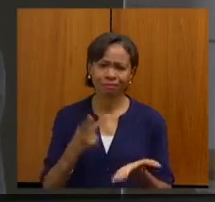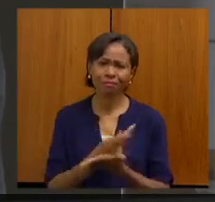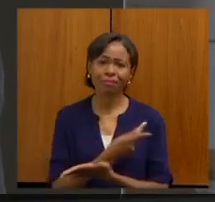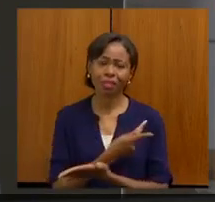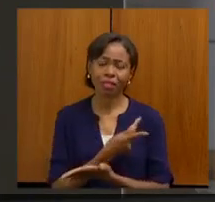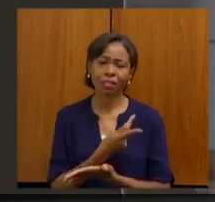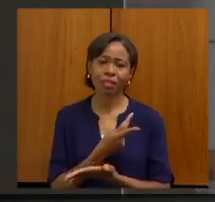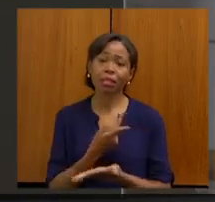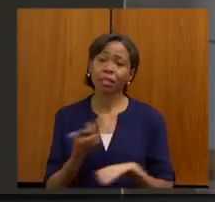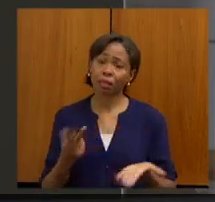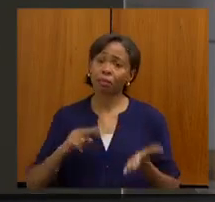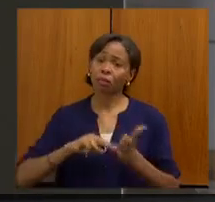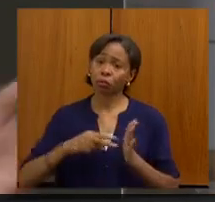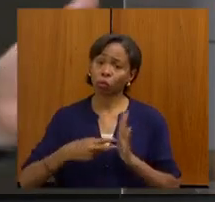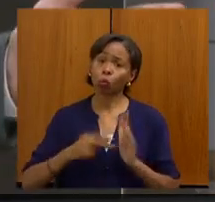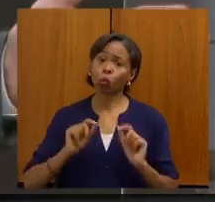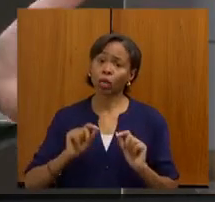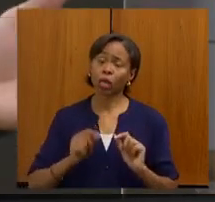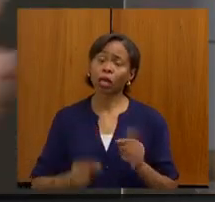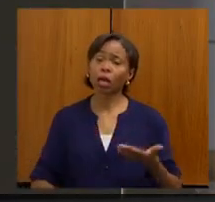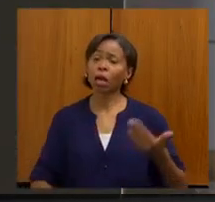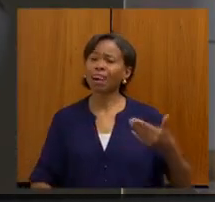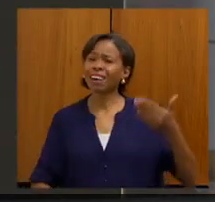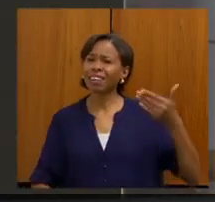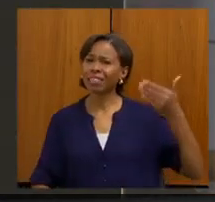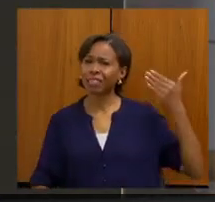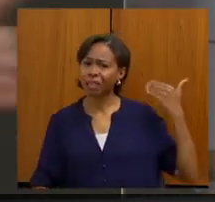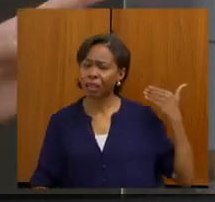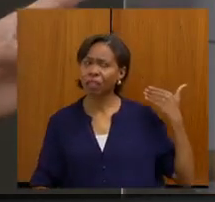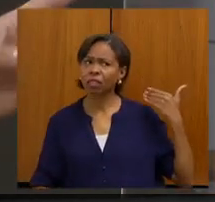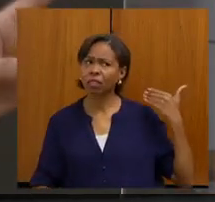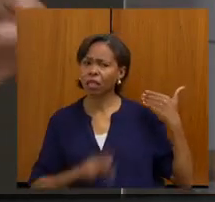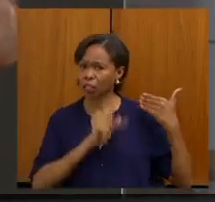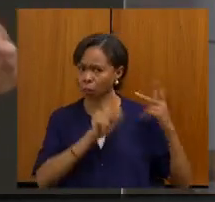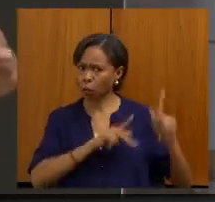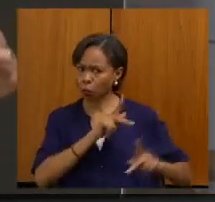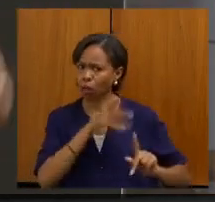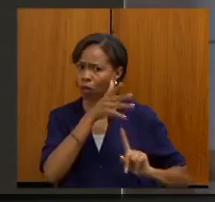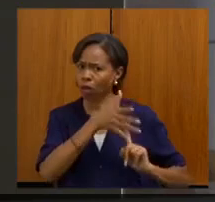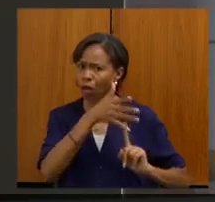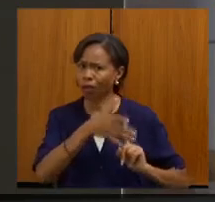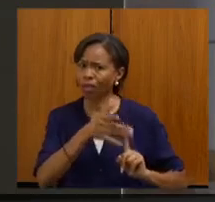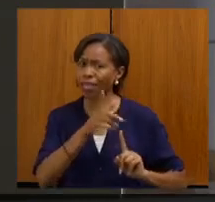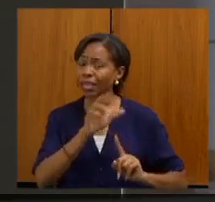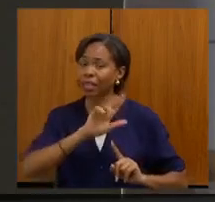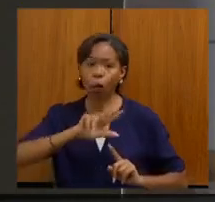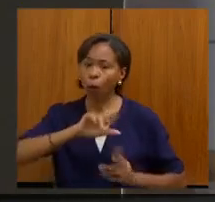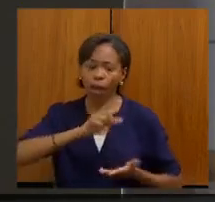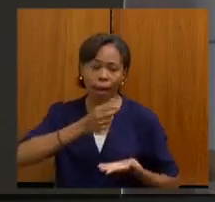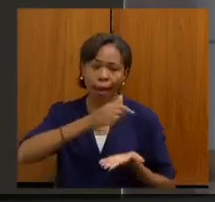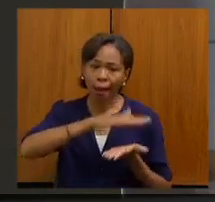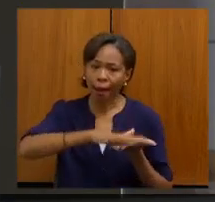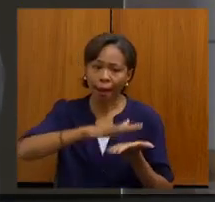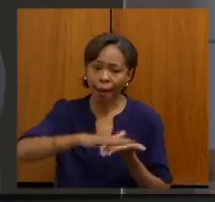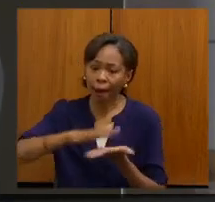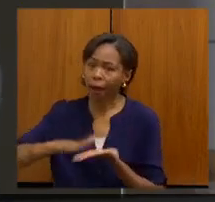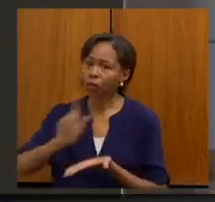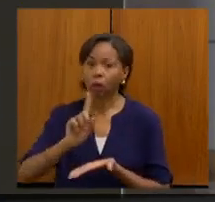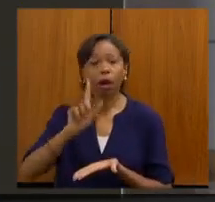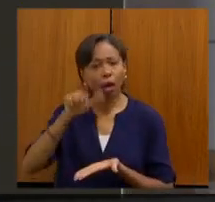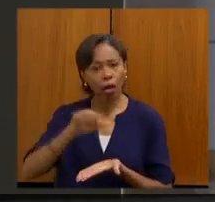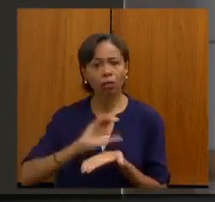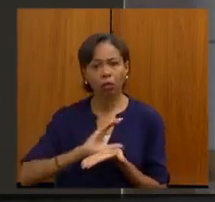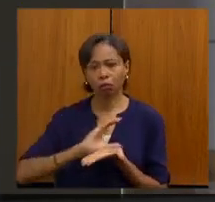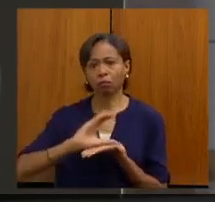todos os aqui antecedentes que aqui falaram, que não é gasto, é investimento, com certeza,